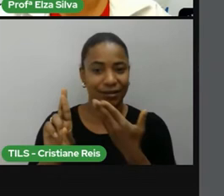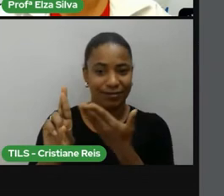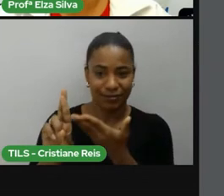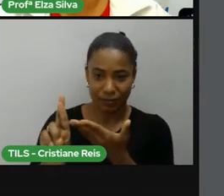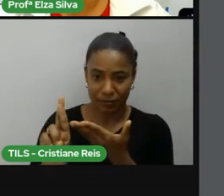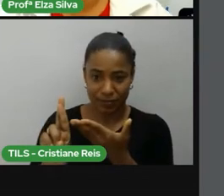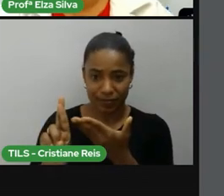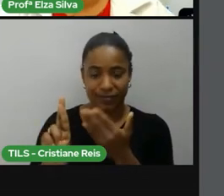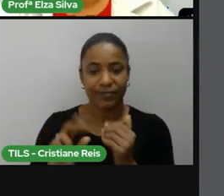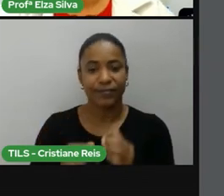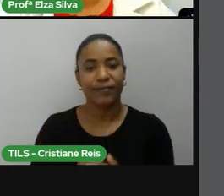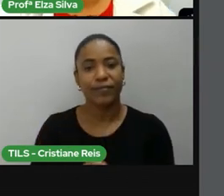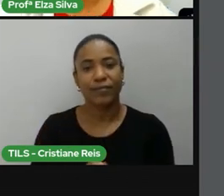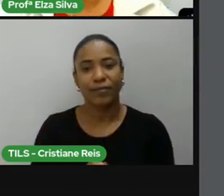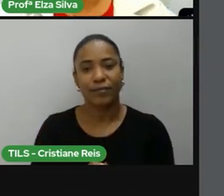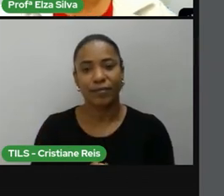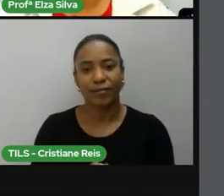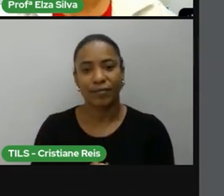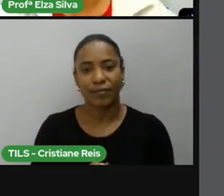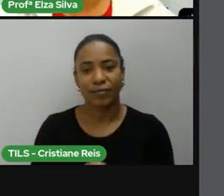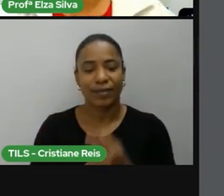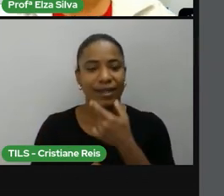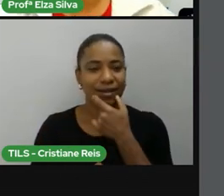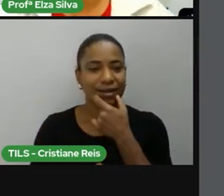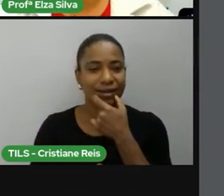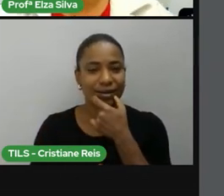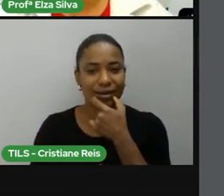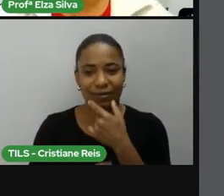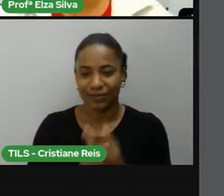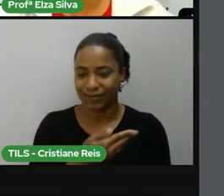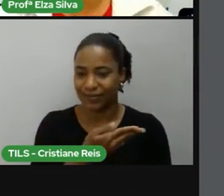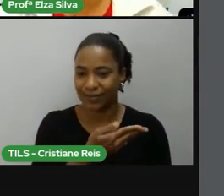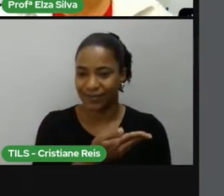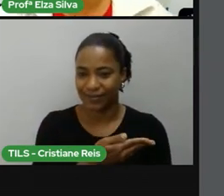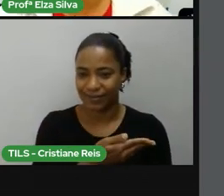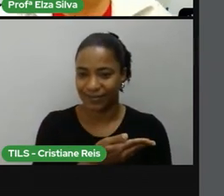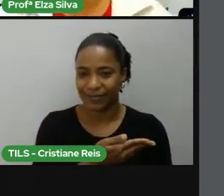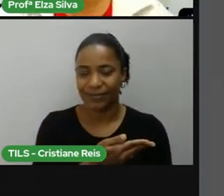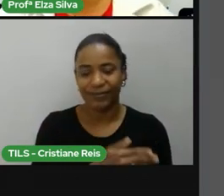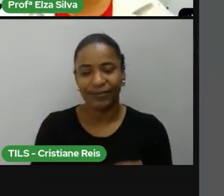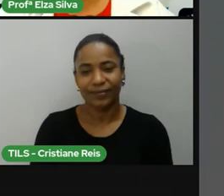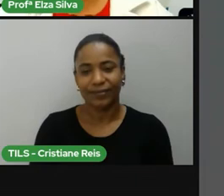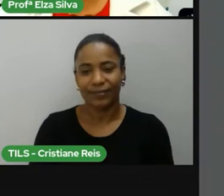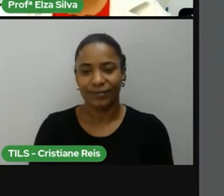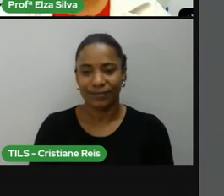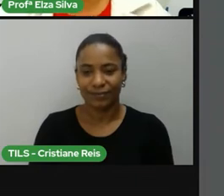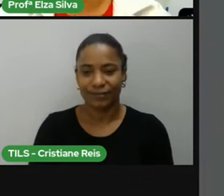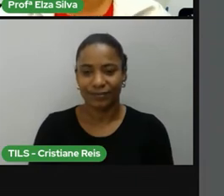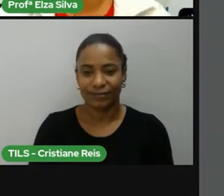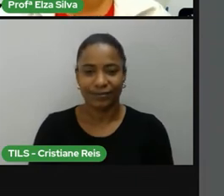King. The March on Washington on August 28, 1963.